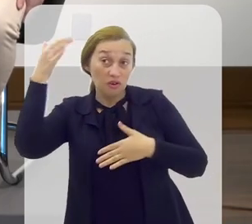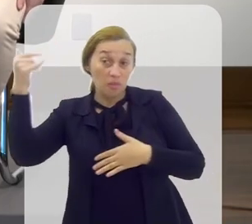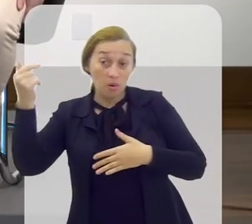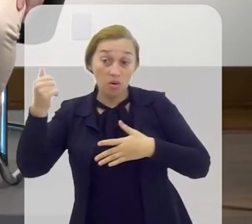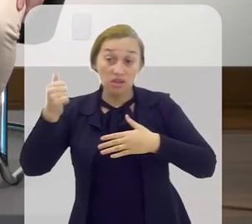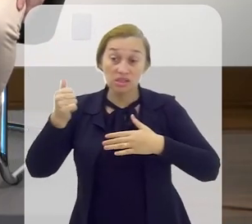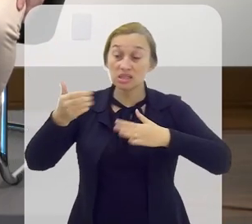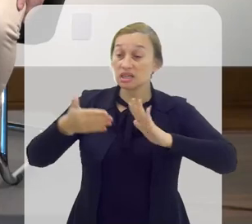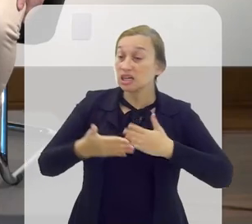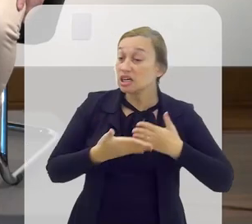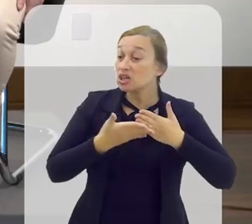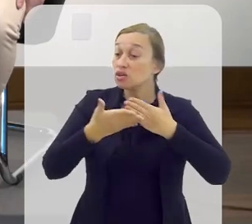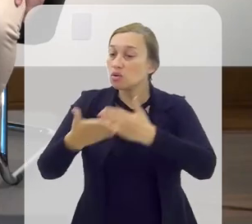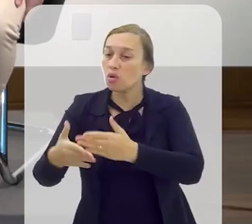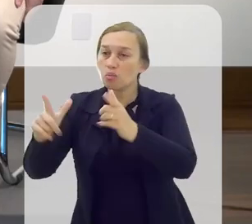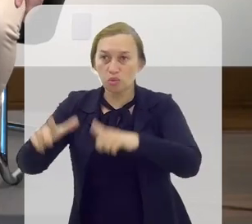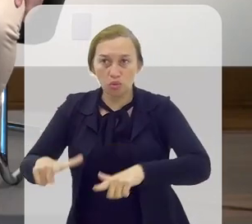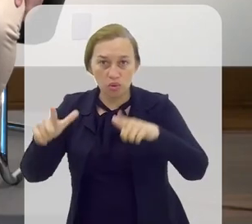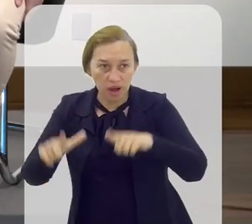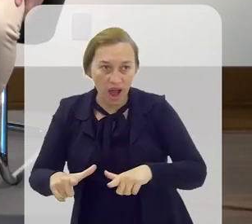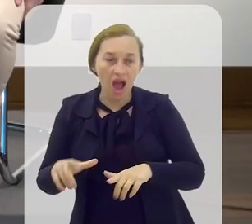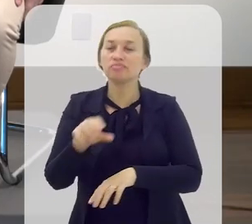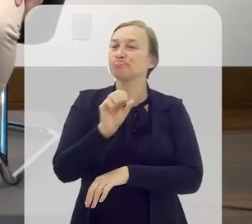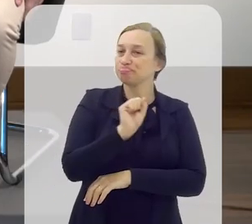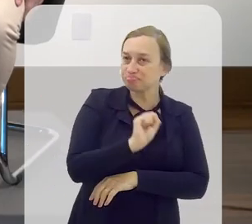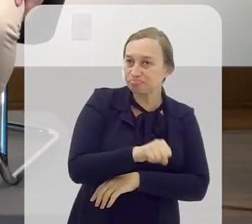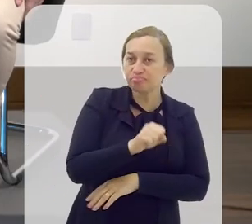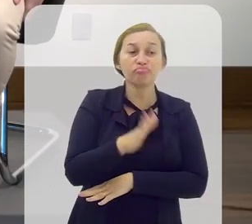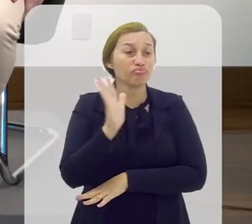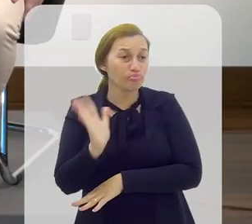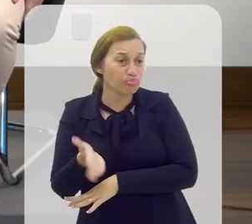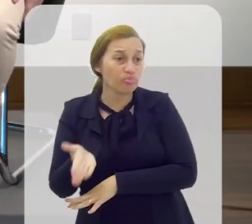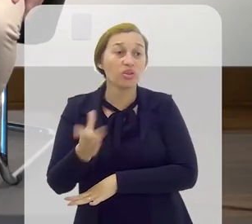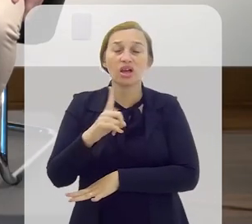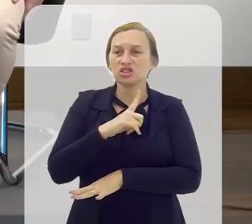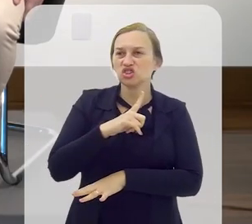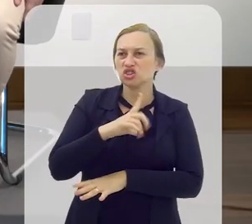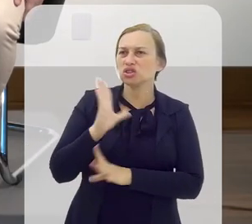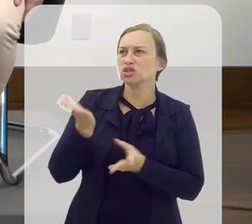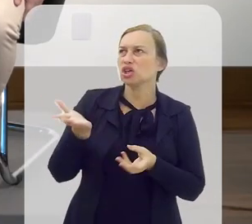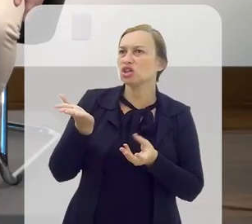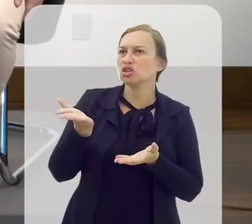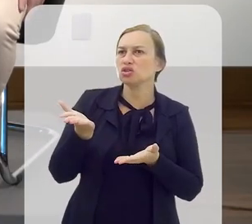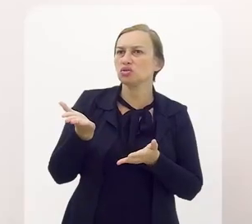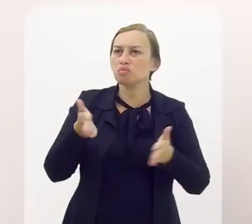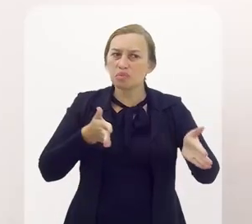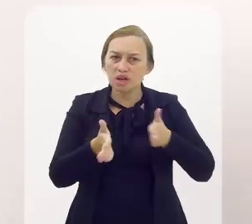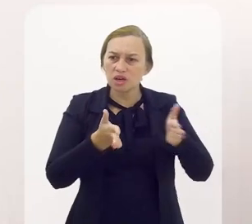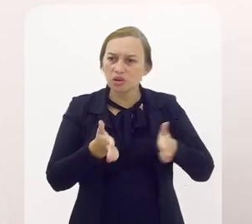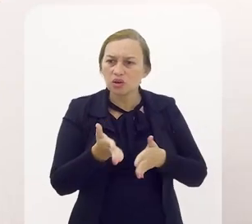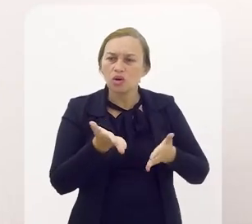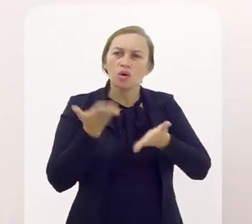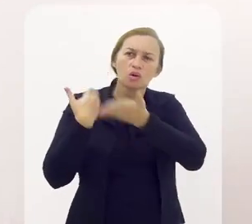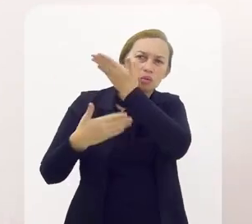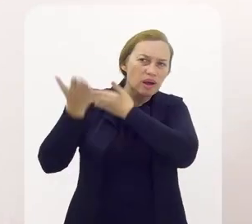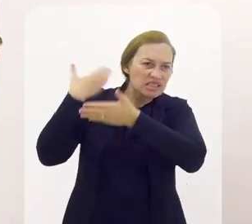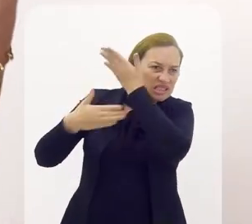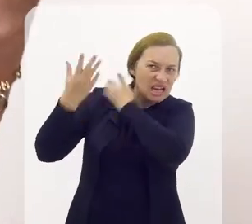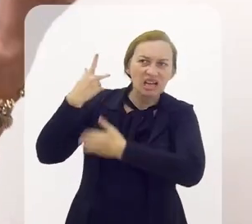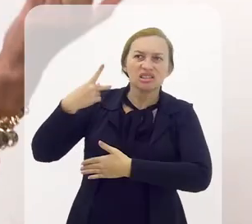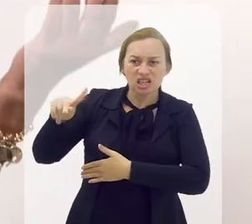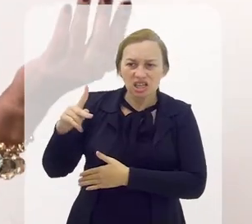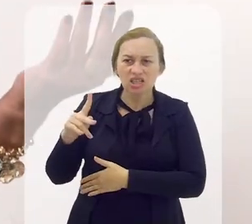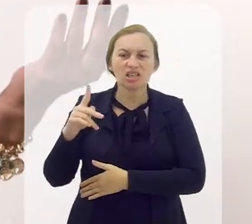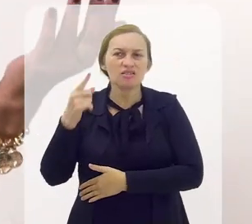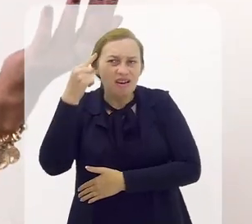também à religião. Exatamente. E já tinha, quer dizer, desde a época dele já